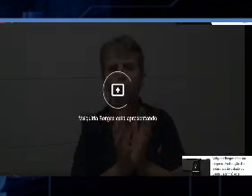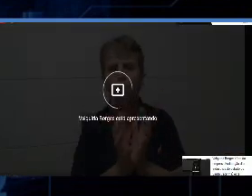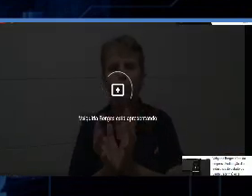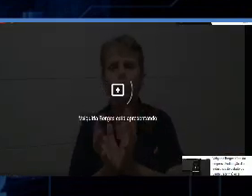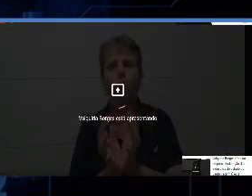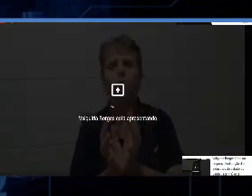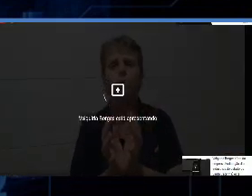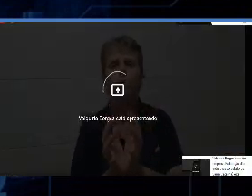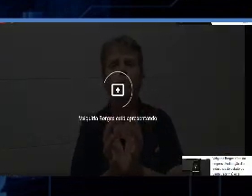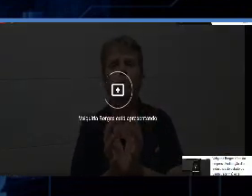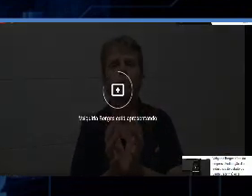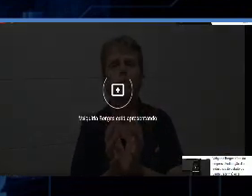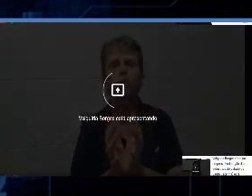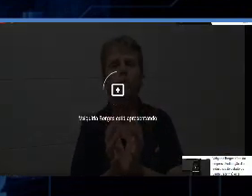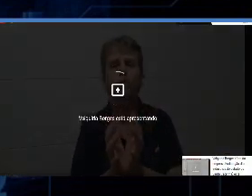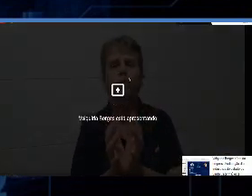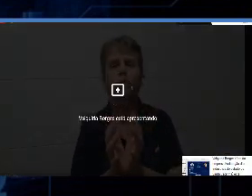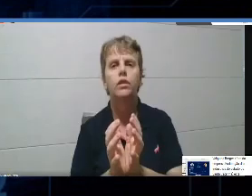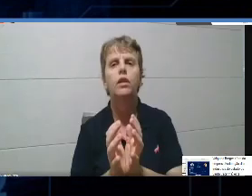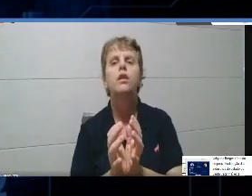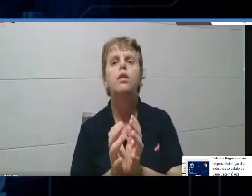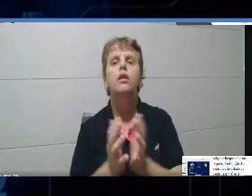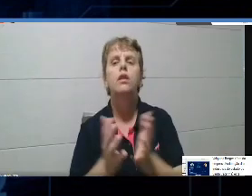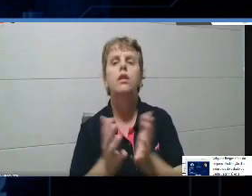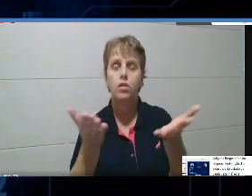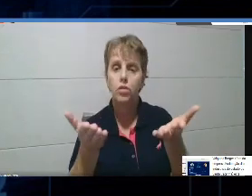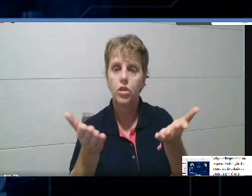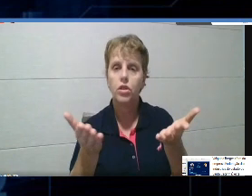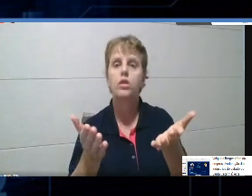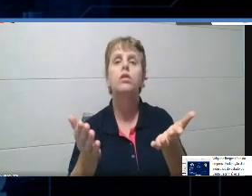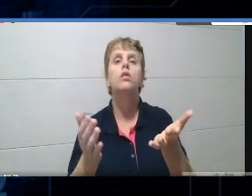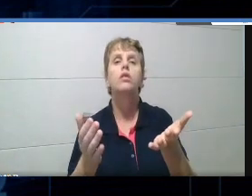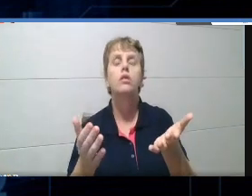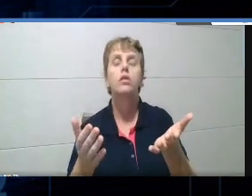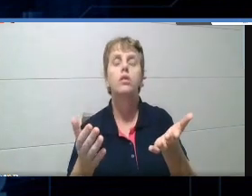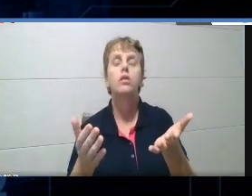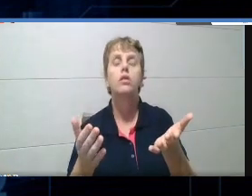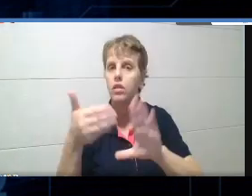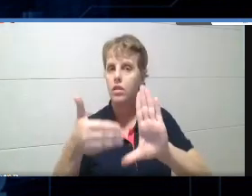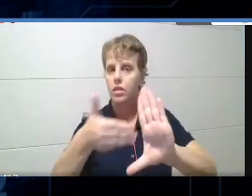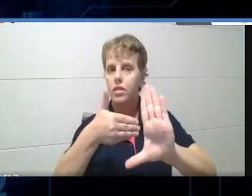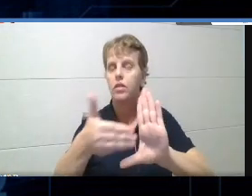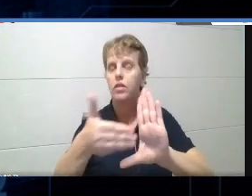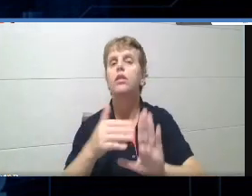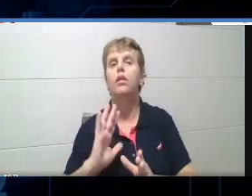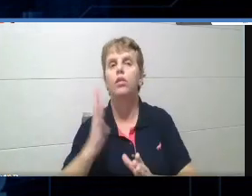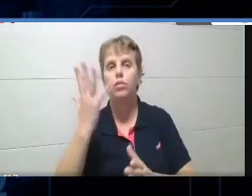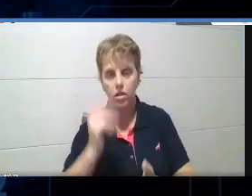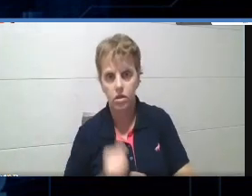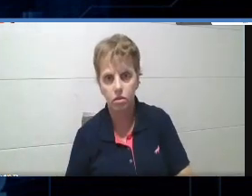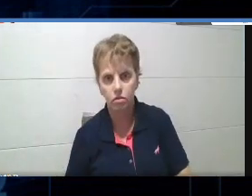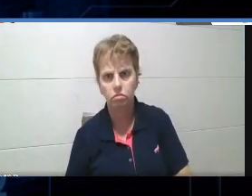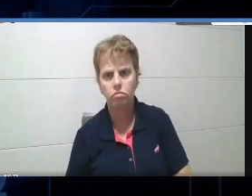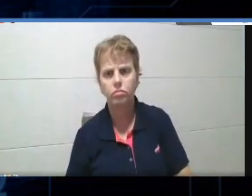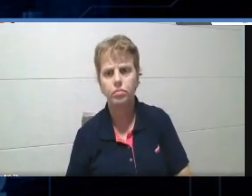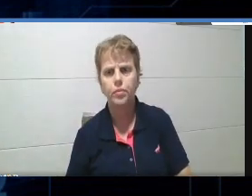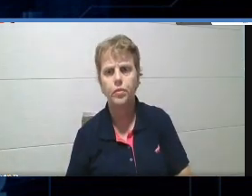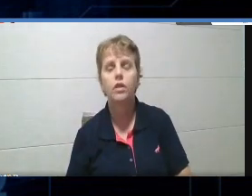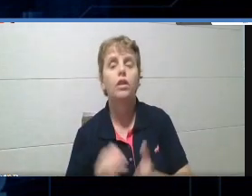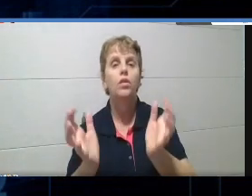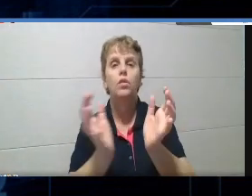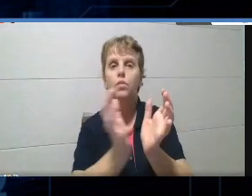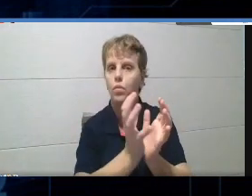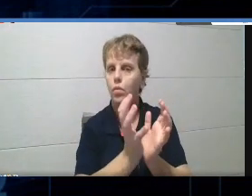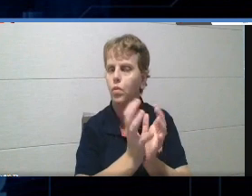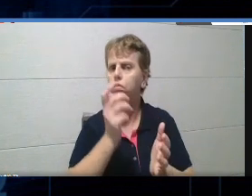essa atividade, né, esteja acontecendo, gente. É um povo grande, né,